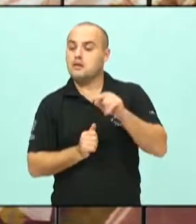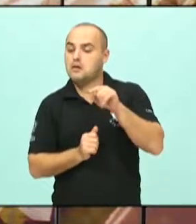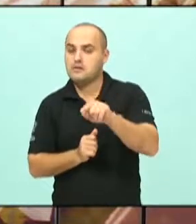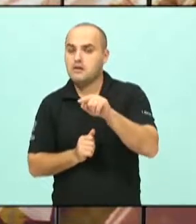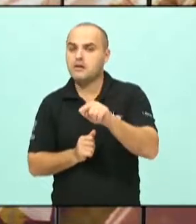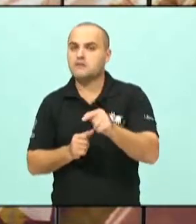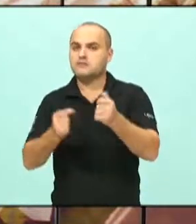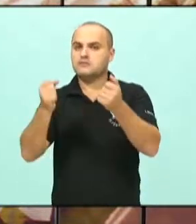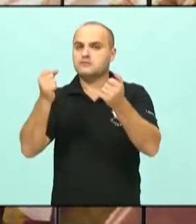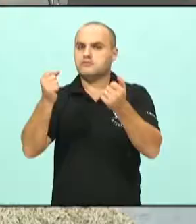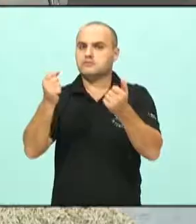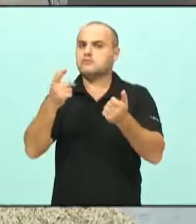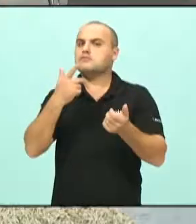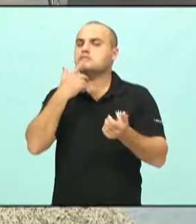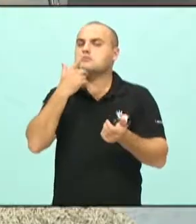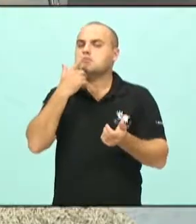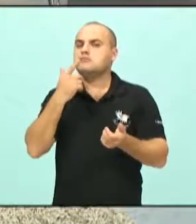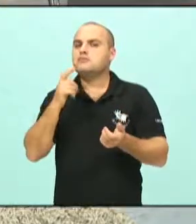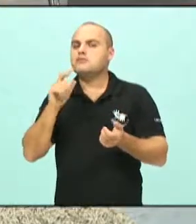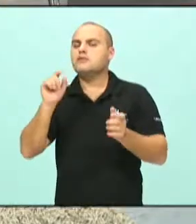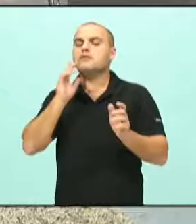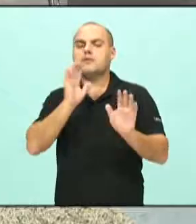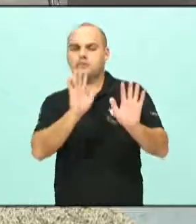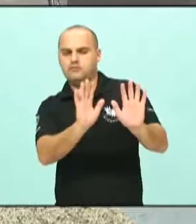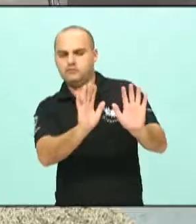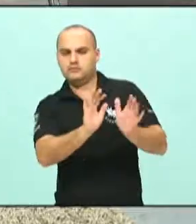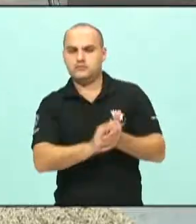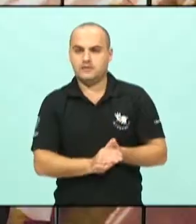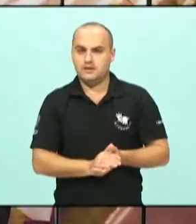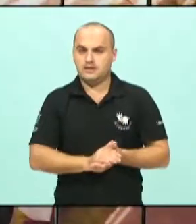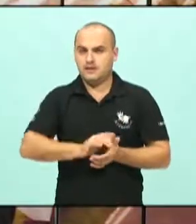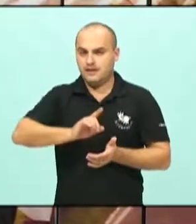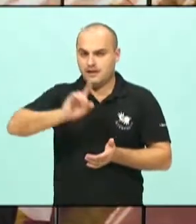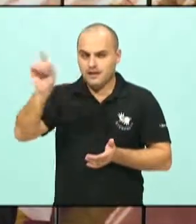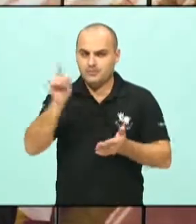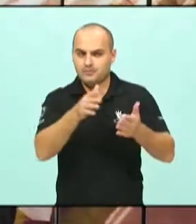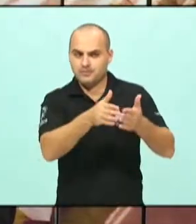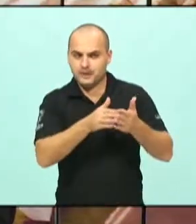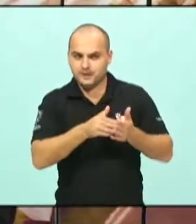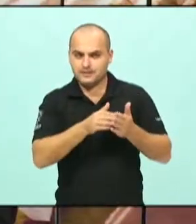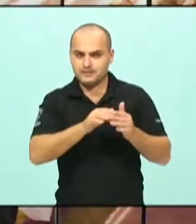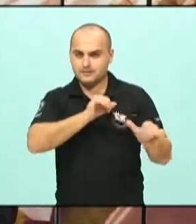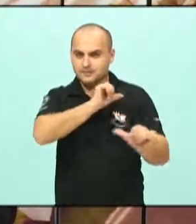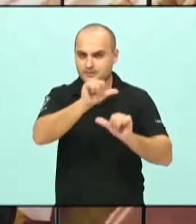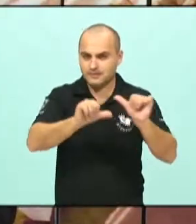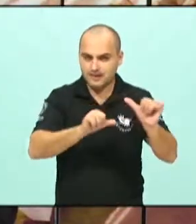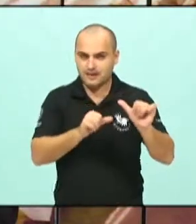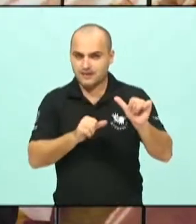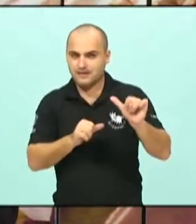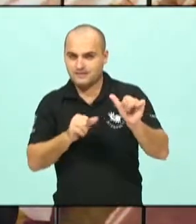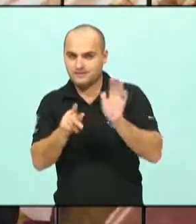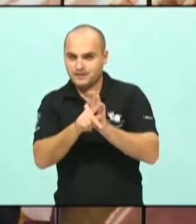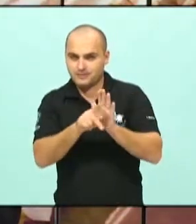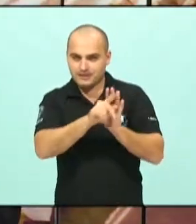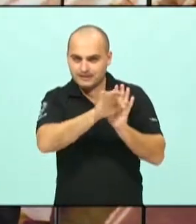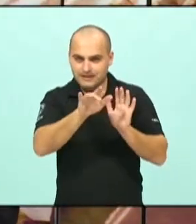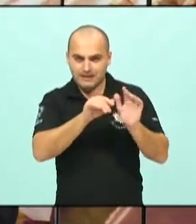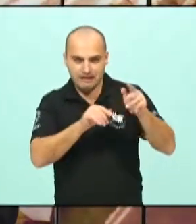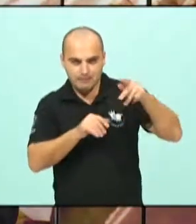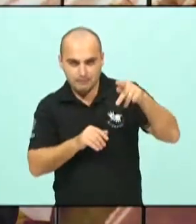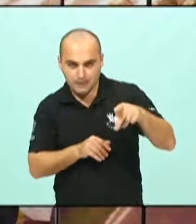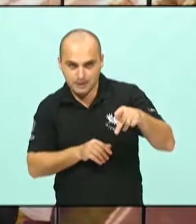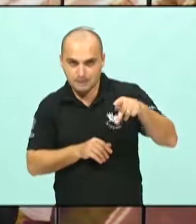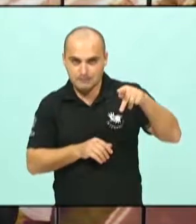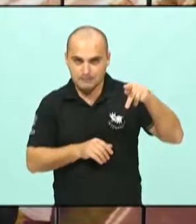nos falavam, Carlos Antônio, só que você lá pede pro Abelard trocar no carácter lá da televisão, quando for